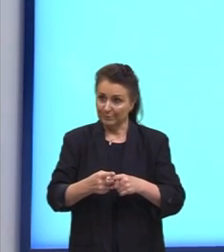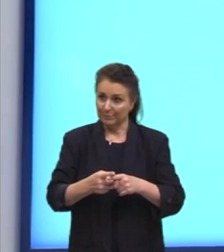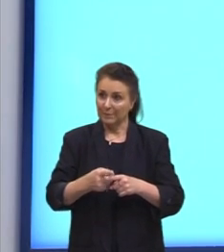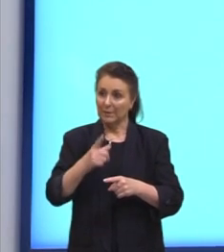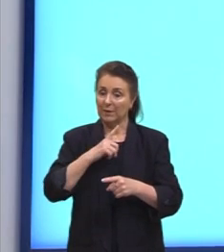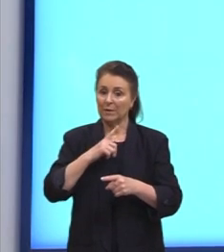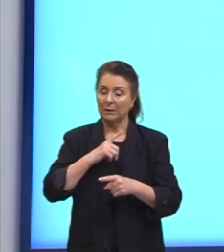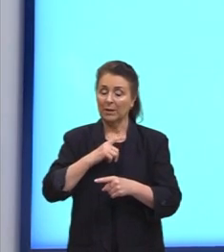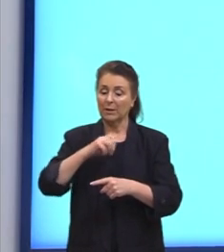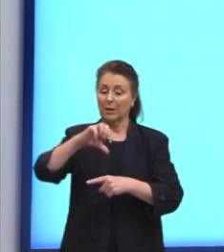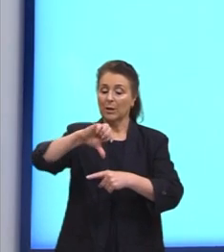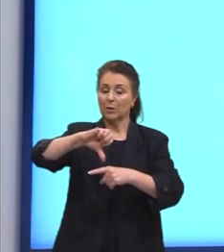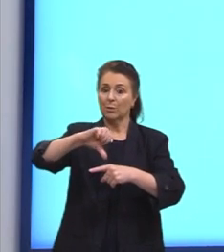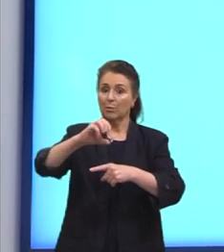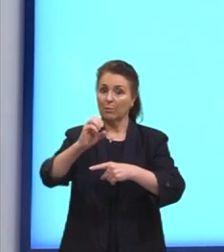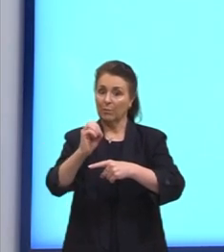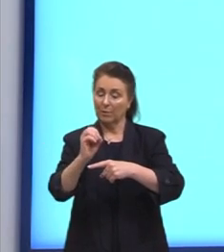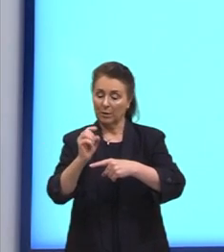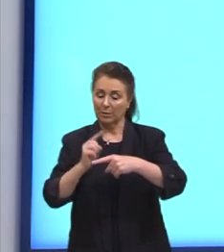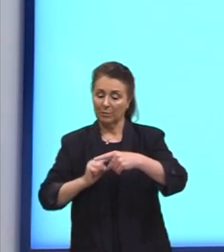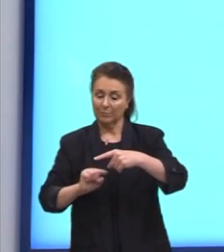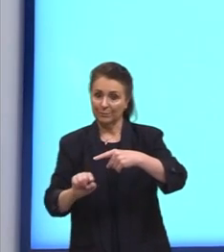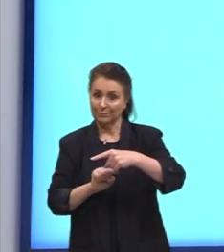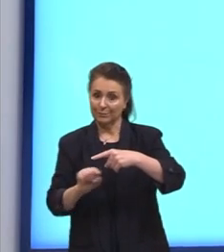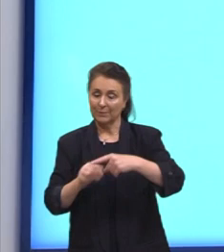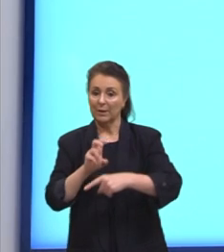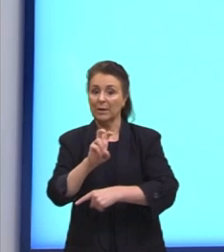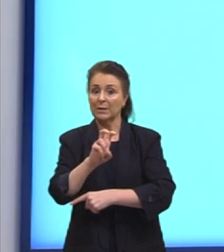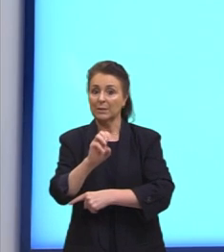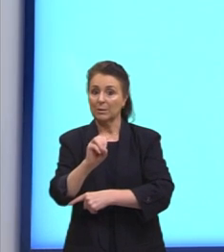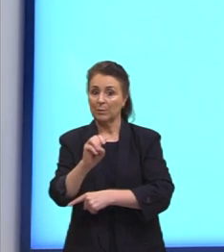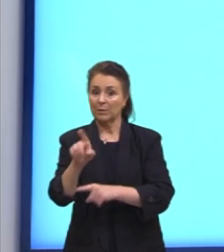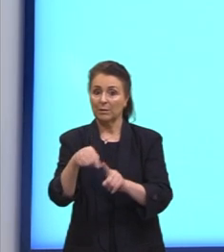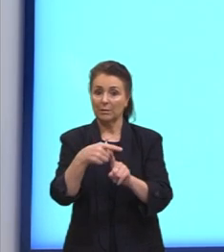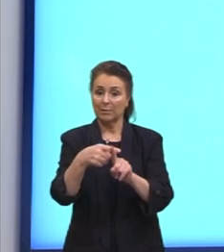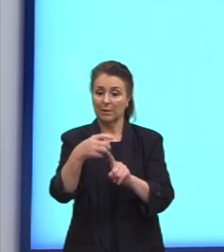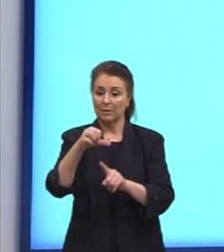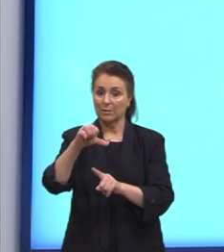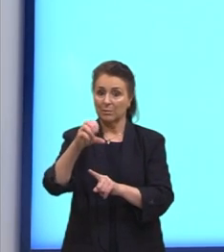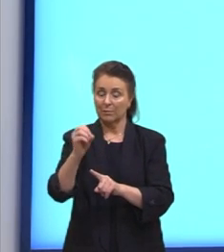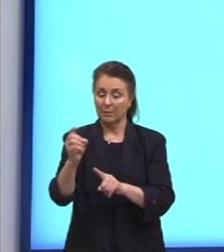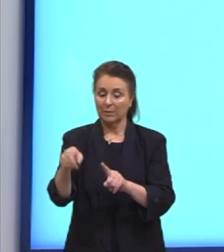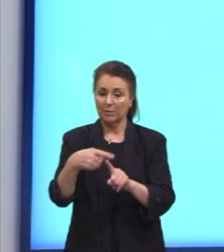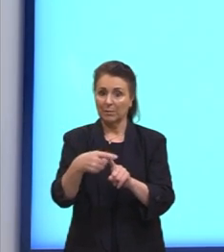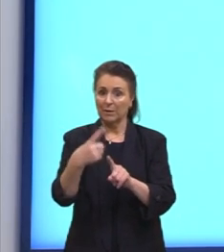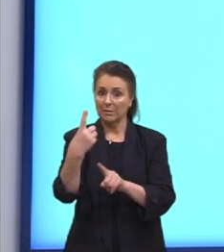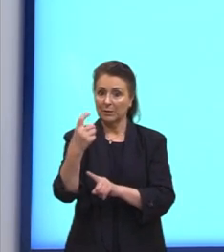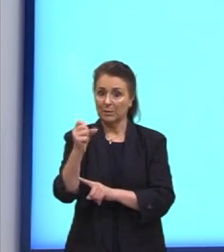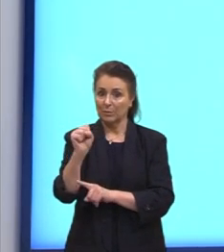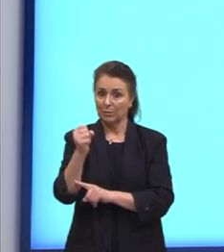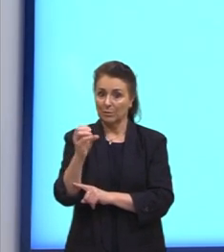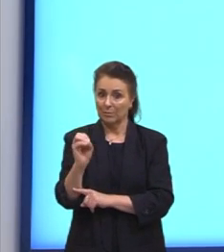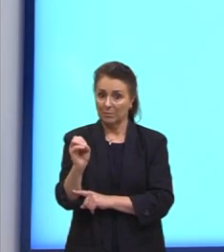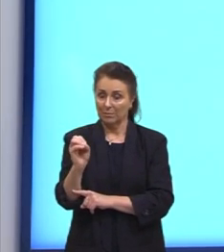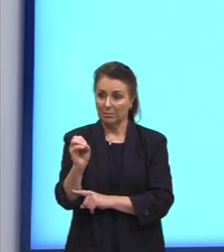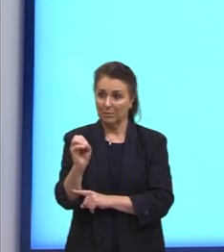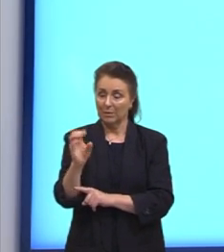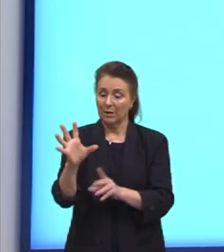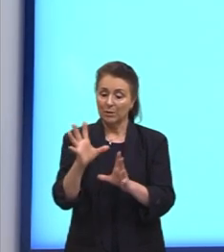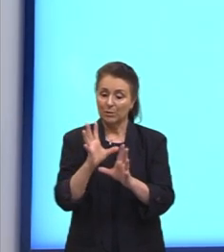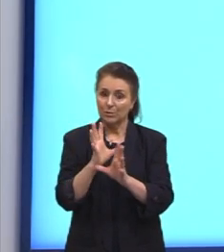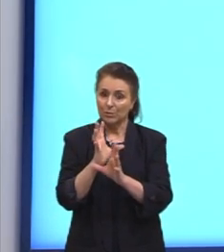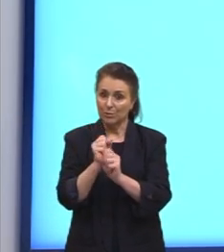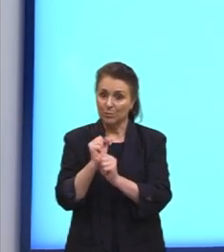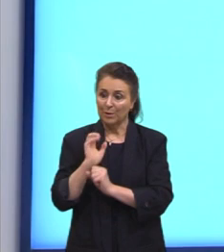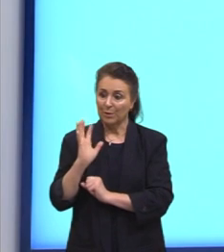nós teríamos 90 sobre 50, mais 90, mais 180. E aí somamos os